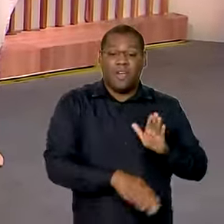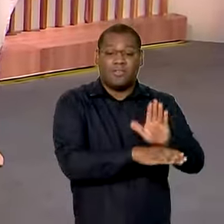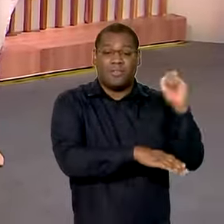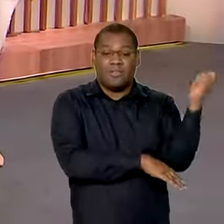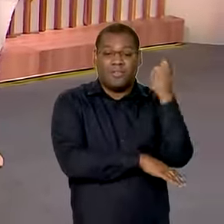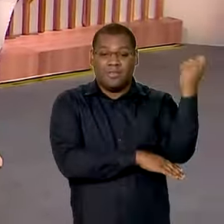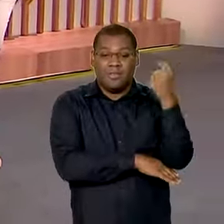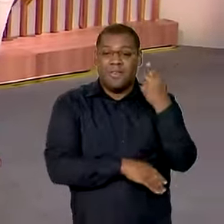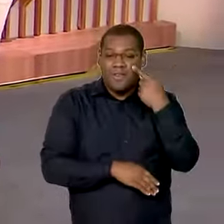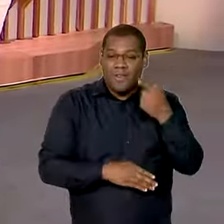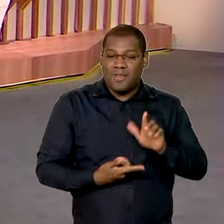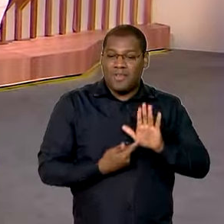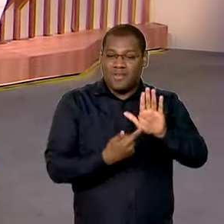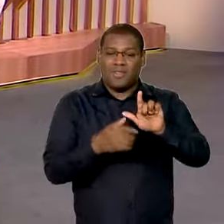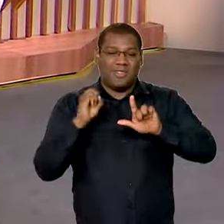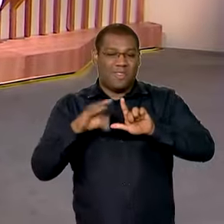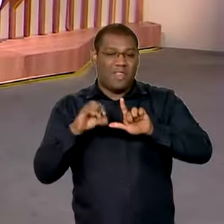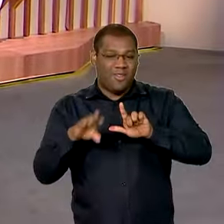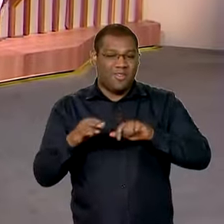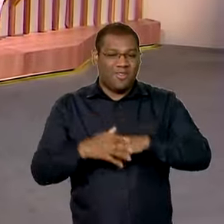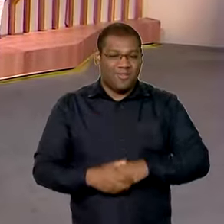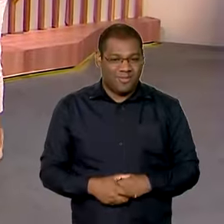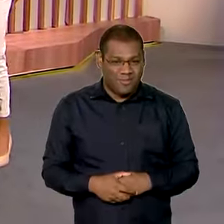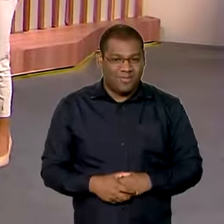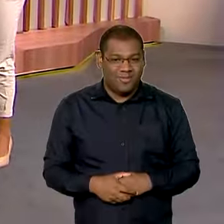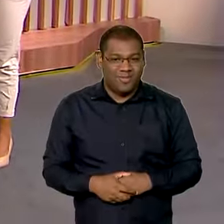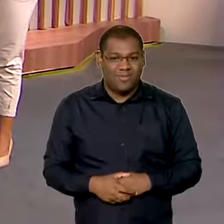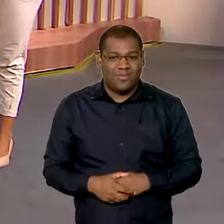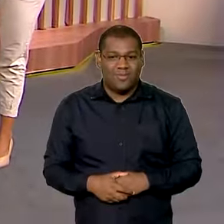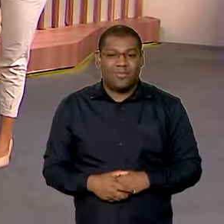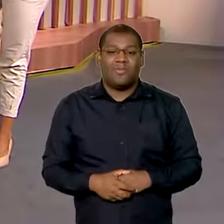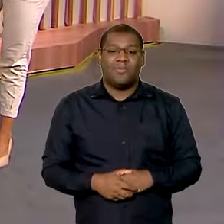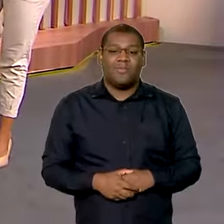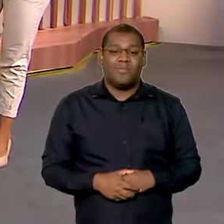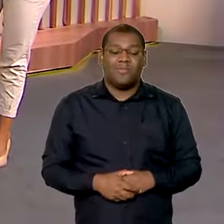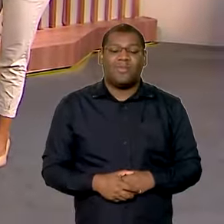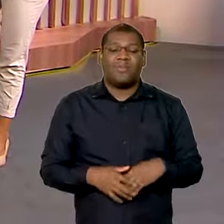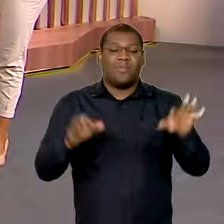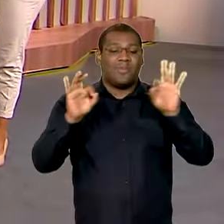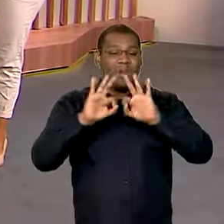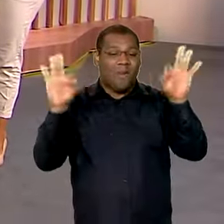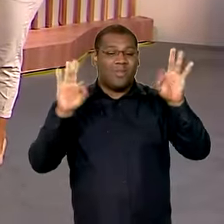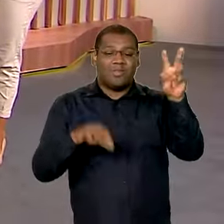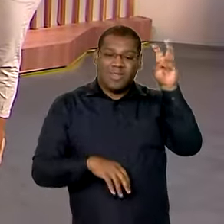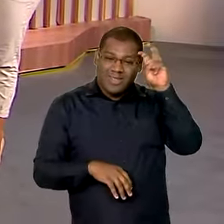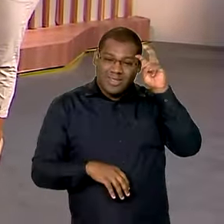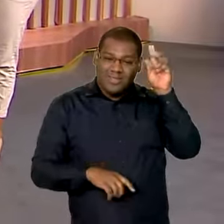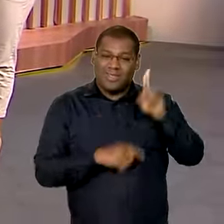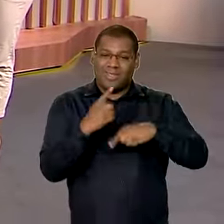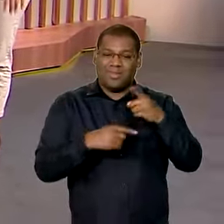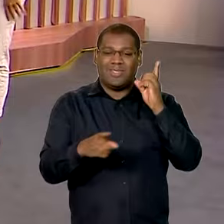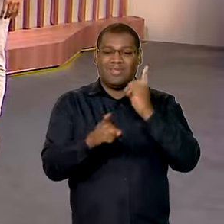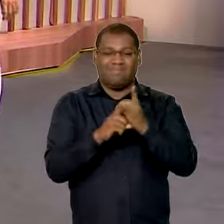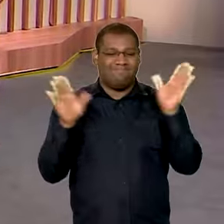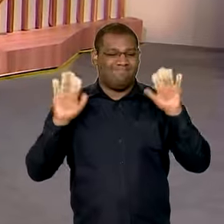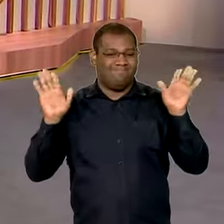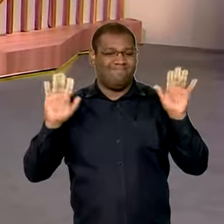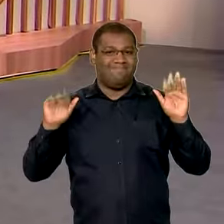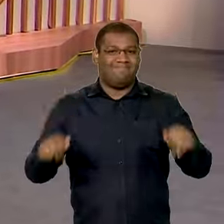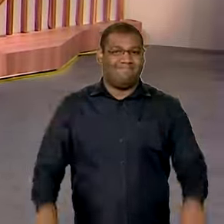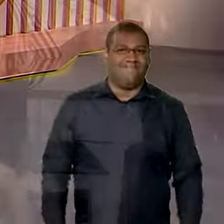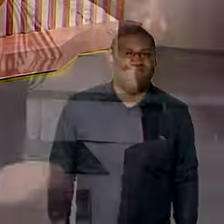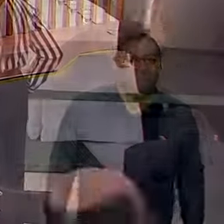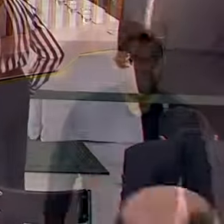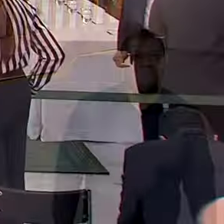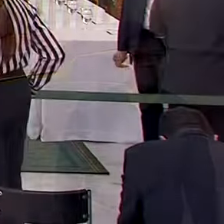aí você vê imagens ao vivo do evento que a gente vai transmitir então continue conosco uma ótima quinta-feira e até já tchau tchau